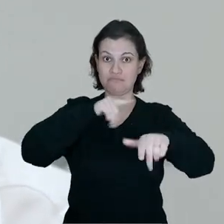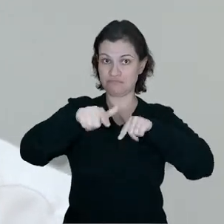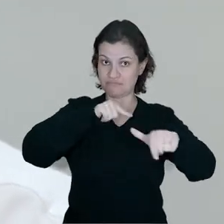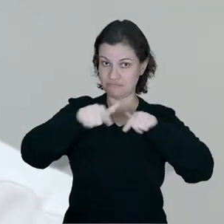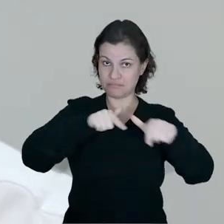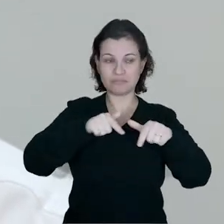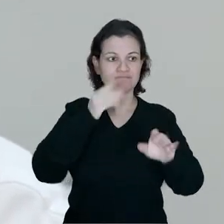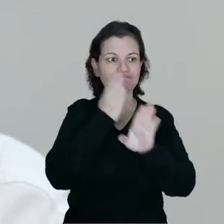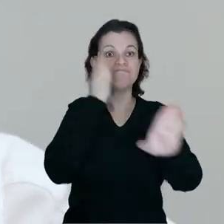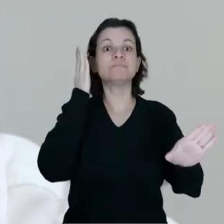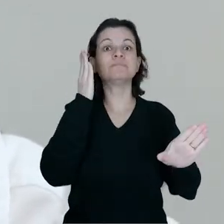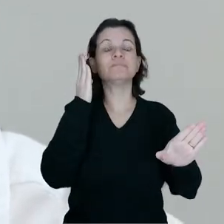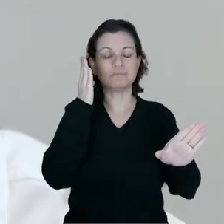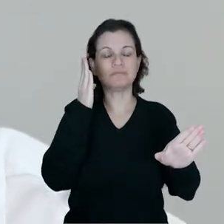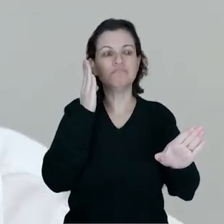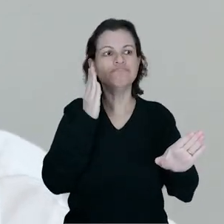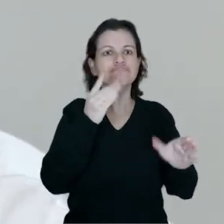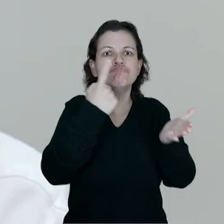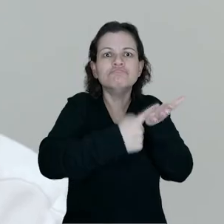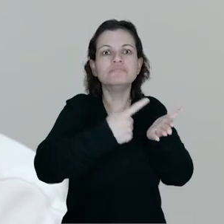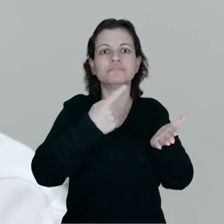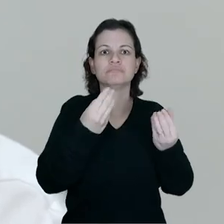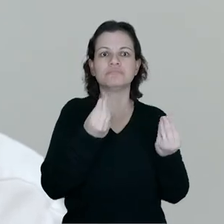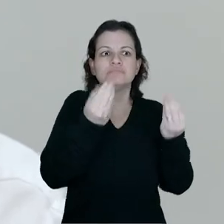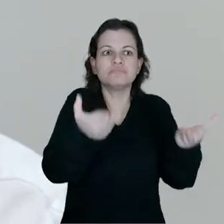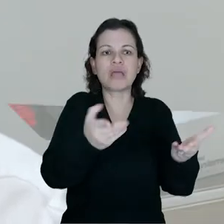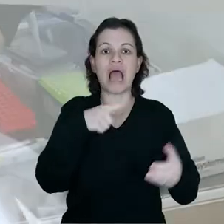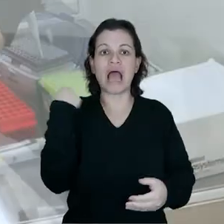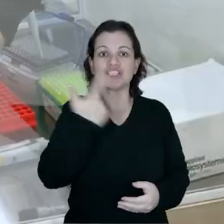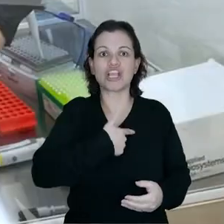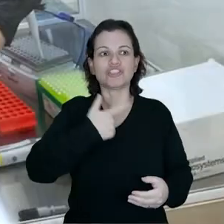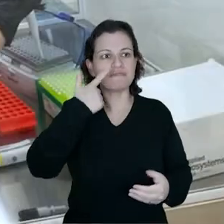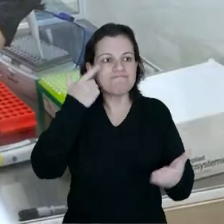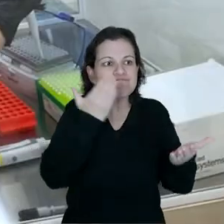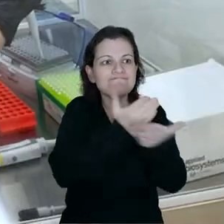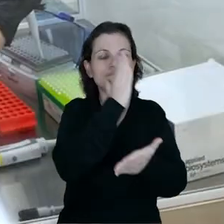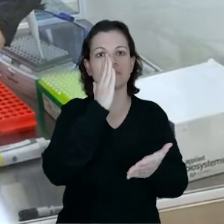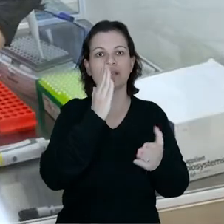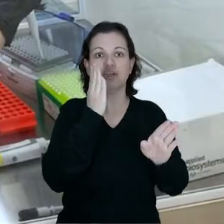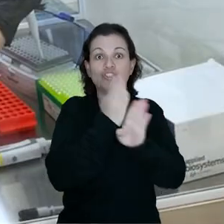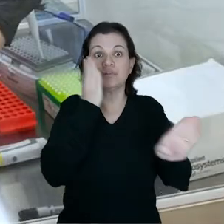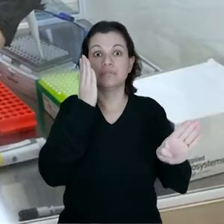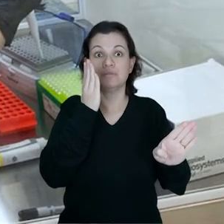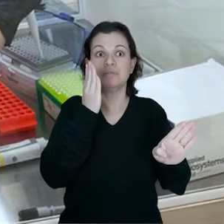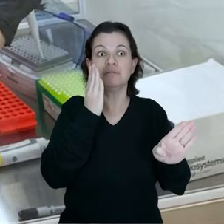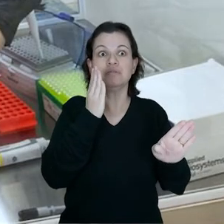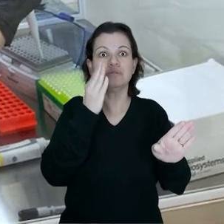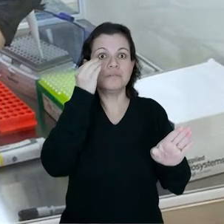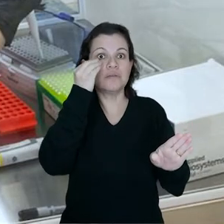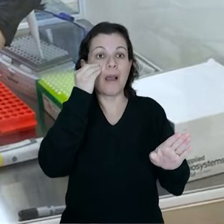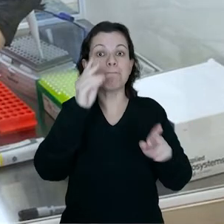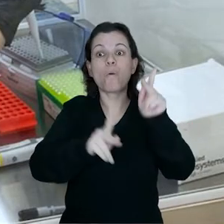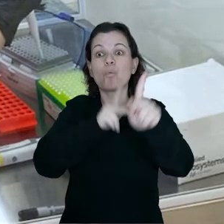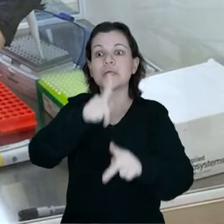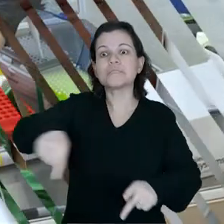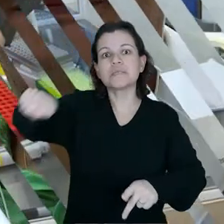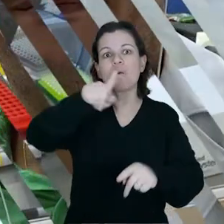-Tarefa foi estabelecer o diagnóstico e proporcionar que a gente validasse esse diagnóstico para a população